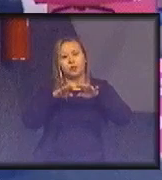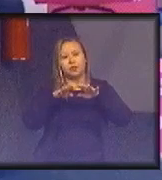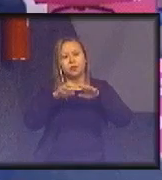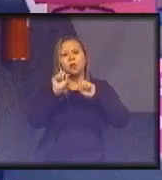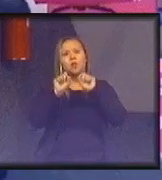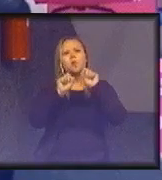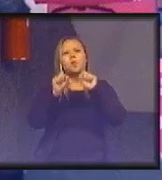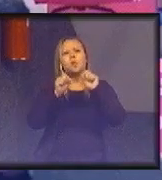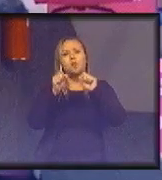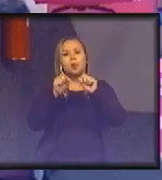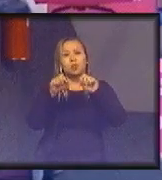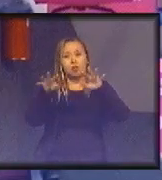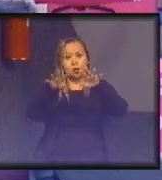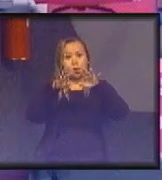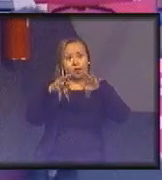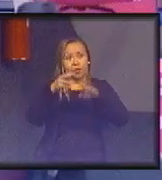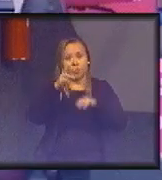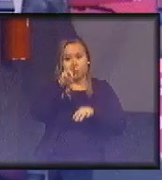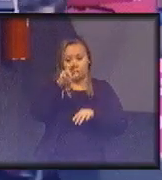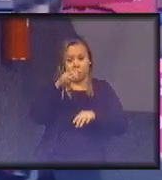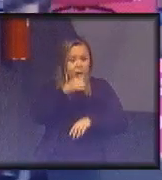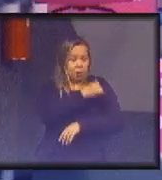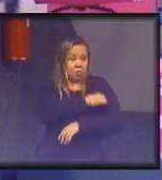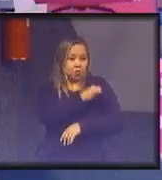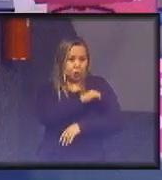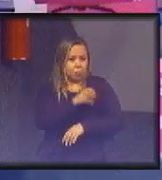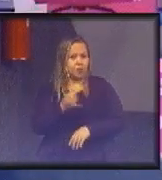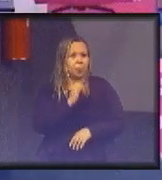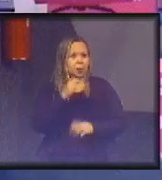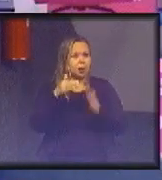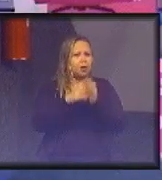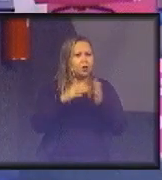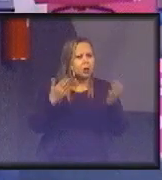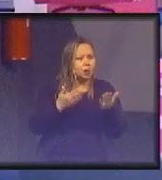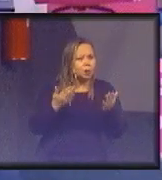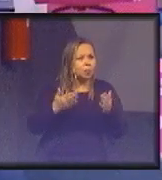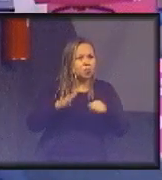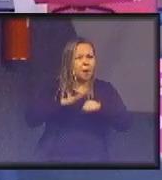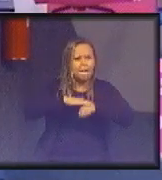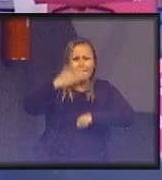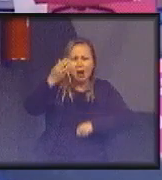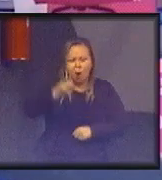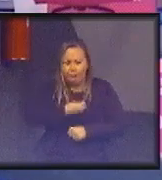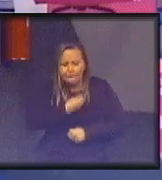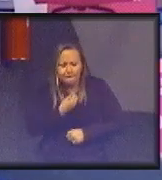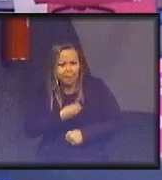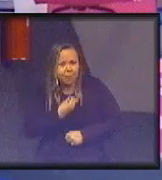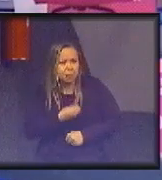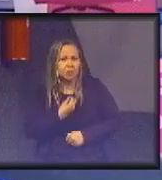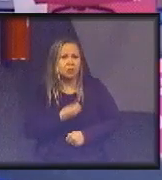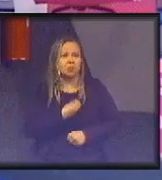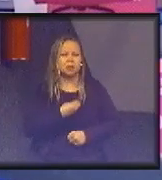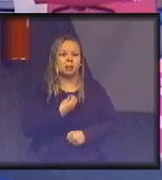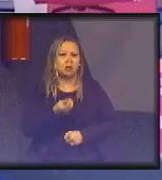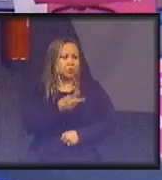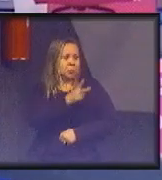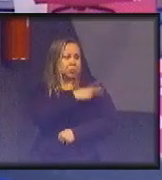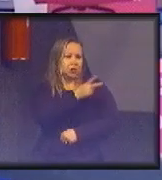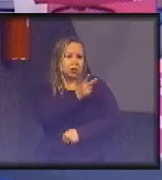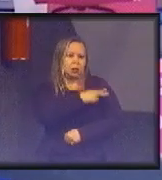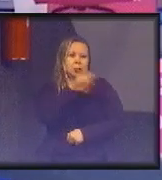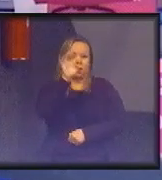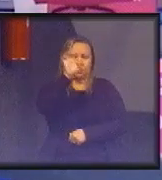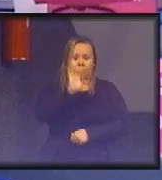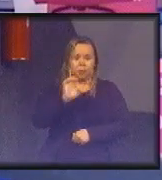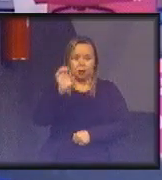Conferência do Rio foi importante? Primeiro, até hoje, ela foi a conferência com a maior presença de chefes de Estado no mundo, e